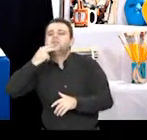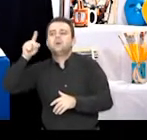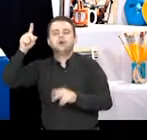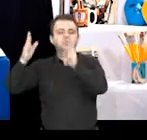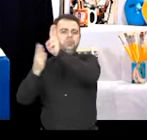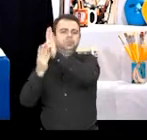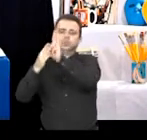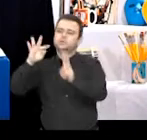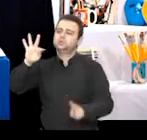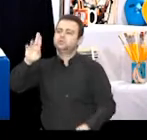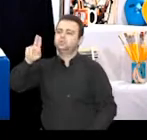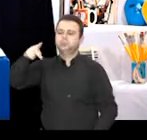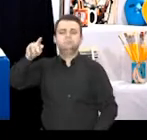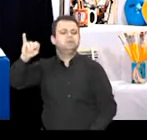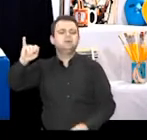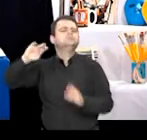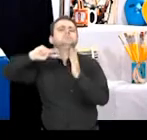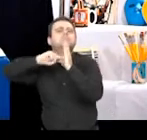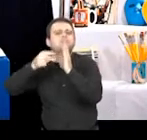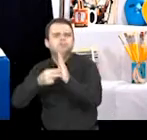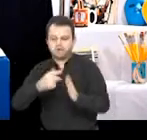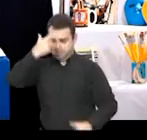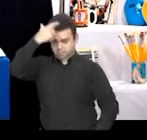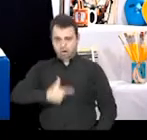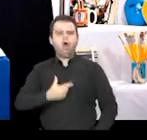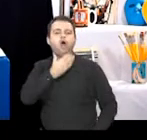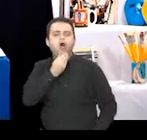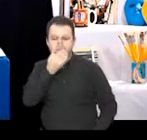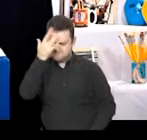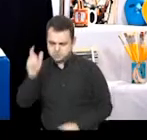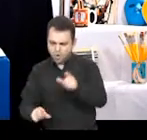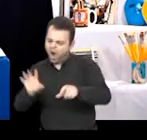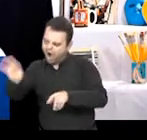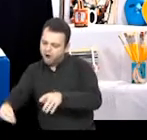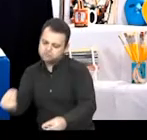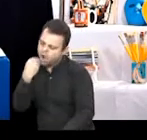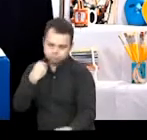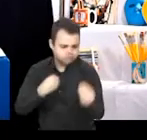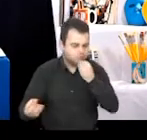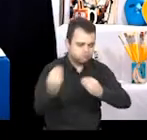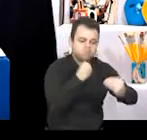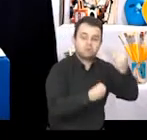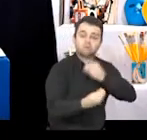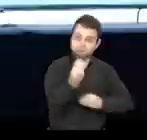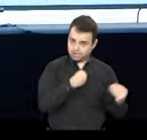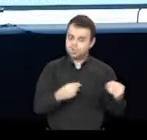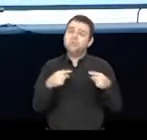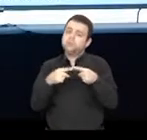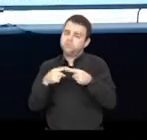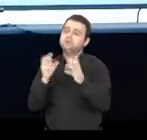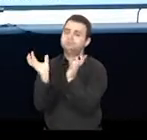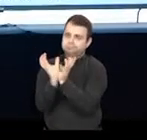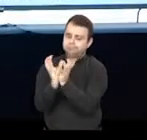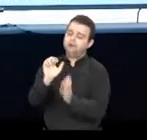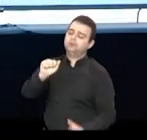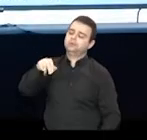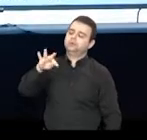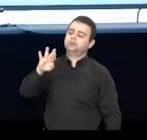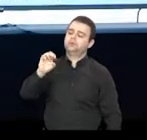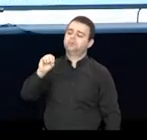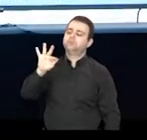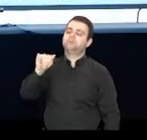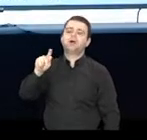na língua dos tupis guaranis. E aqui ela estava falando do movimento antropofágico. Pois bem, aqui nesta